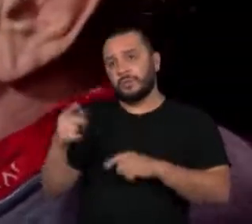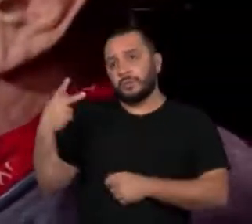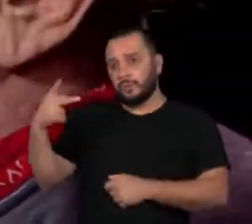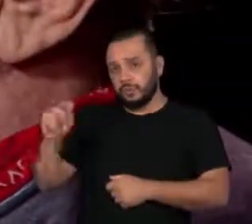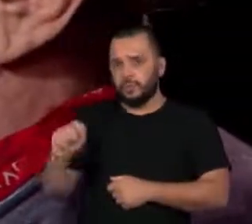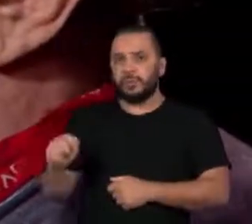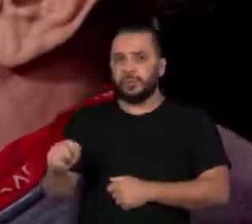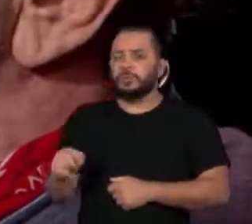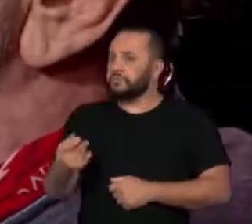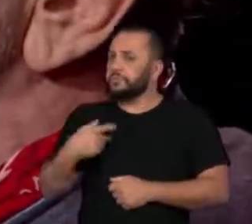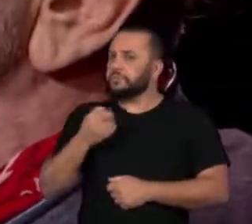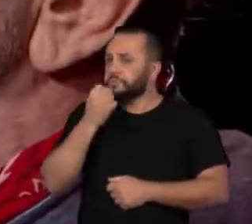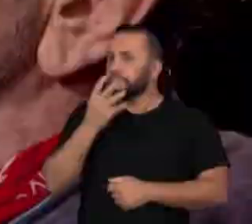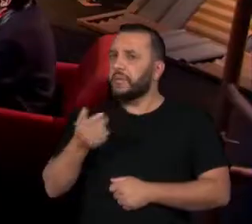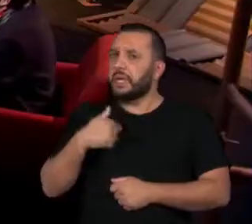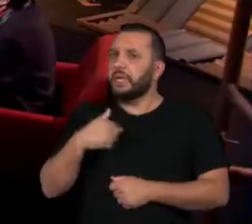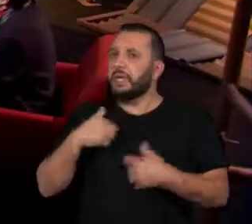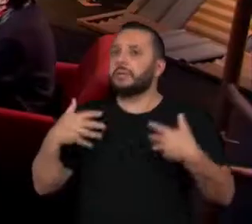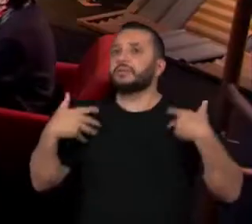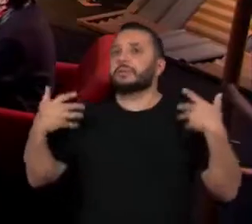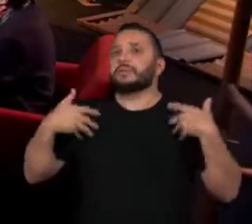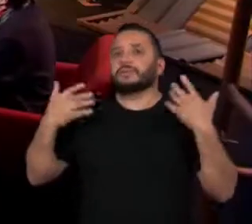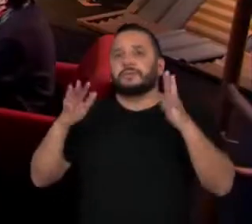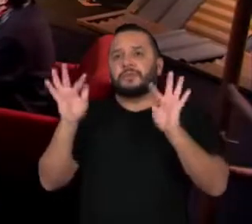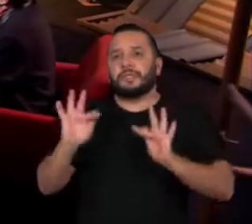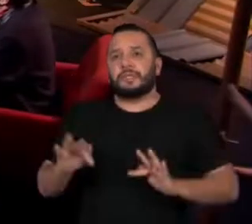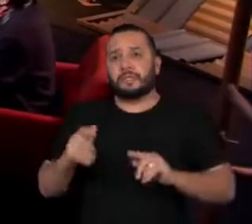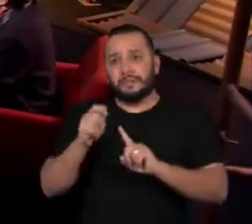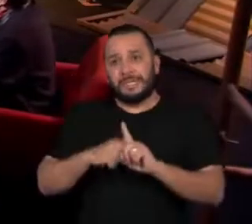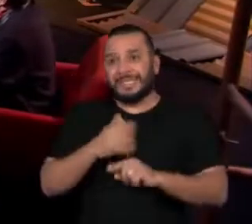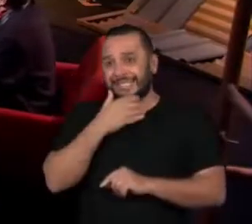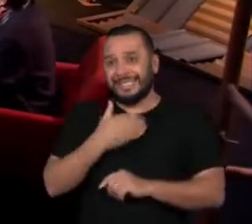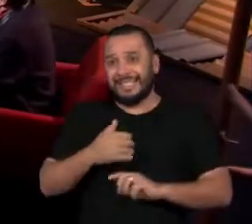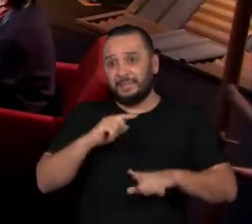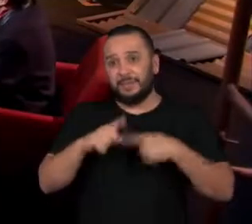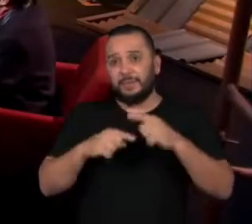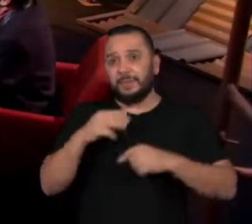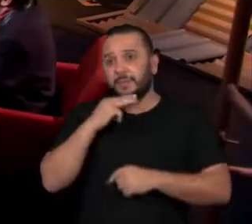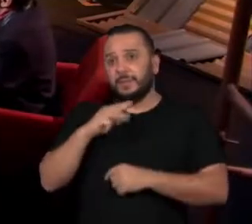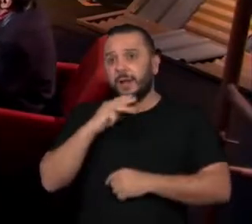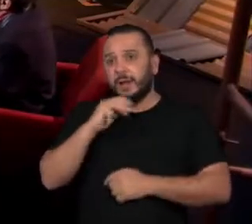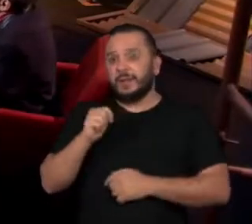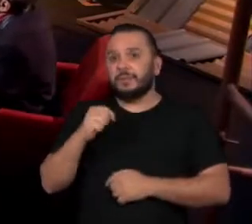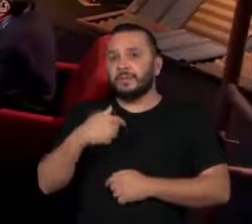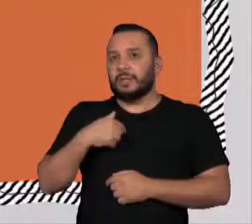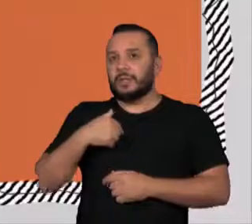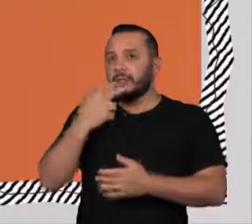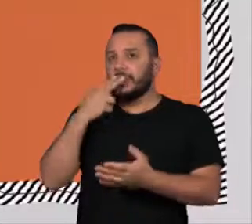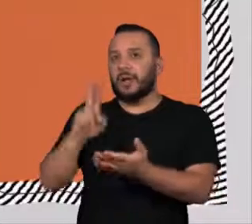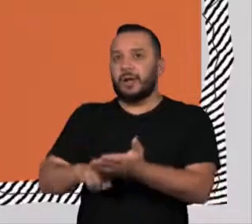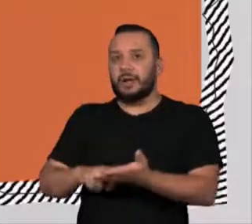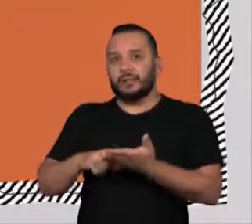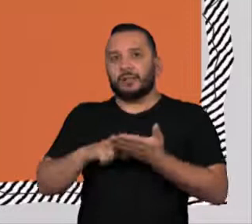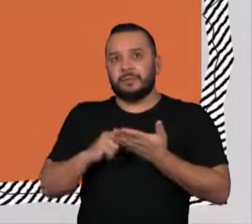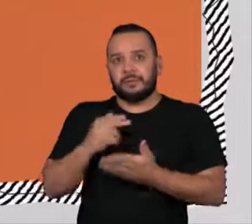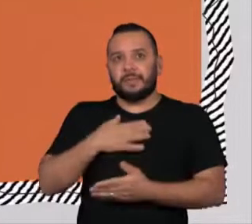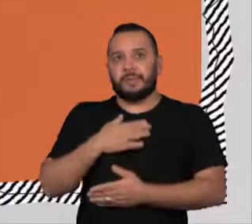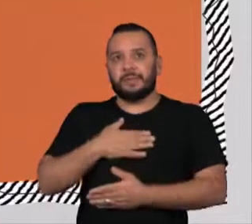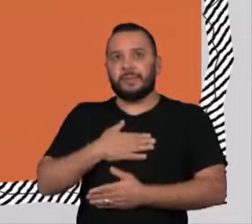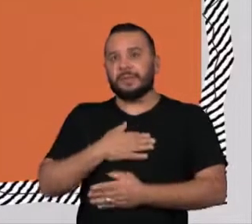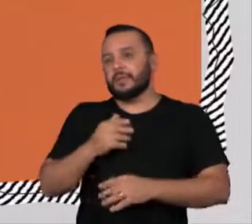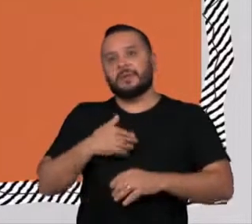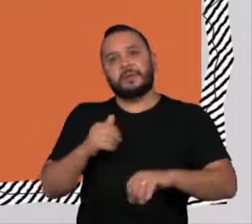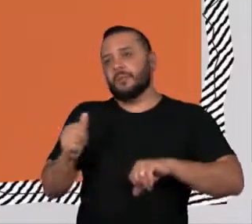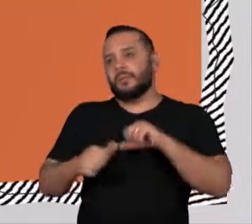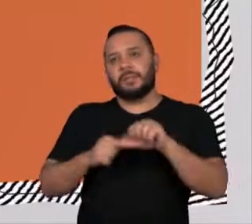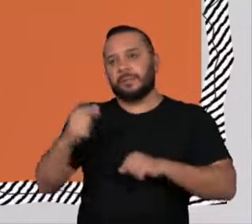nisso. Ah, muito bem, fico muito contente. Isso foi em dezembro. Em março ele me escreveu uma carta, dizendo, ah, mudamos